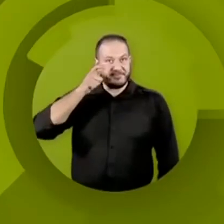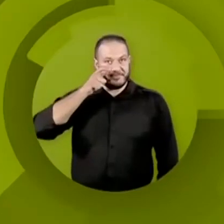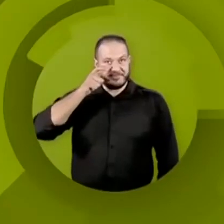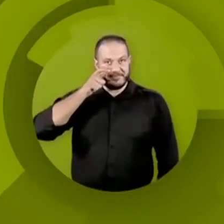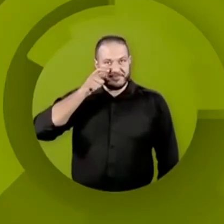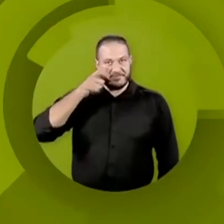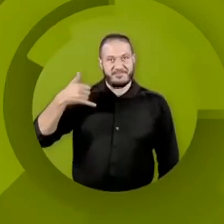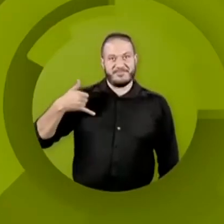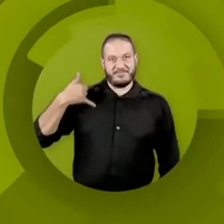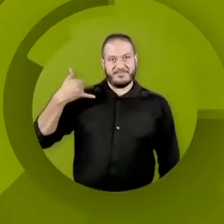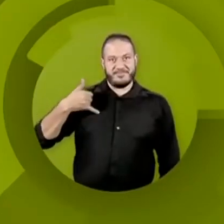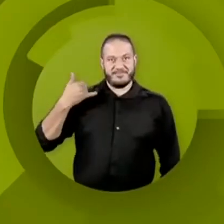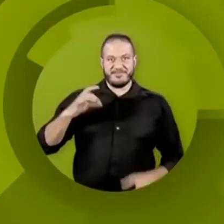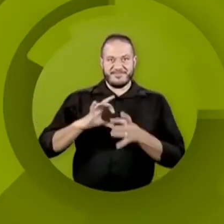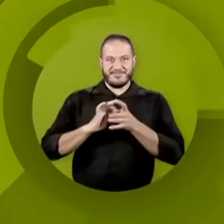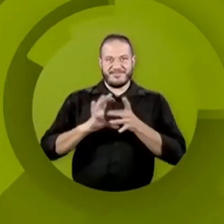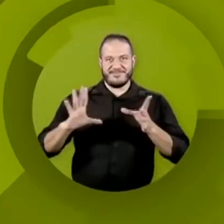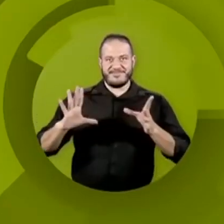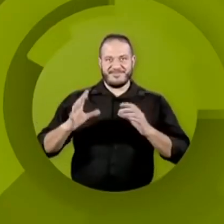Os públicos.